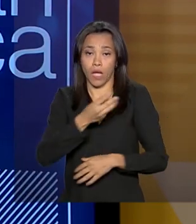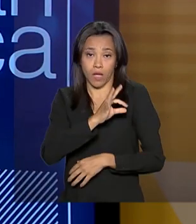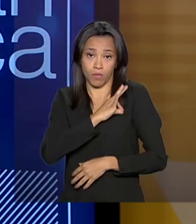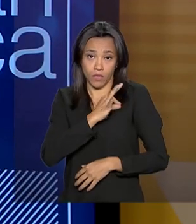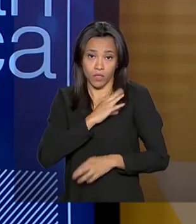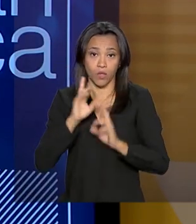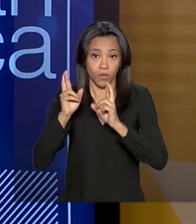Federal e Polícia Federal.